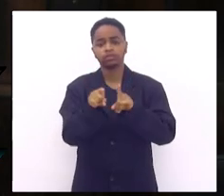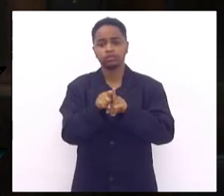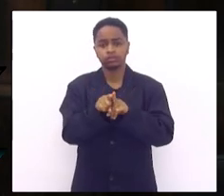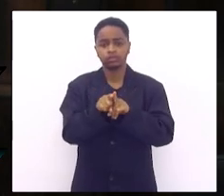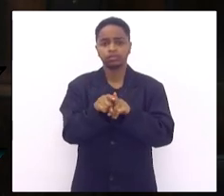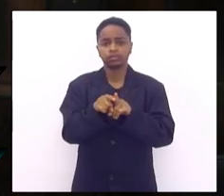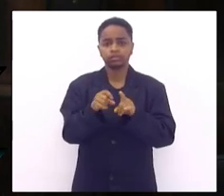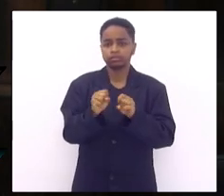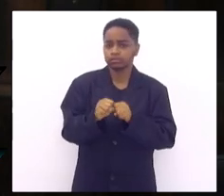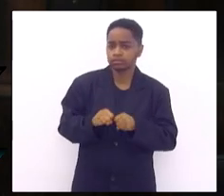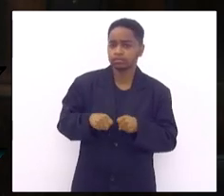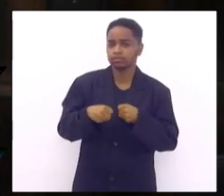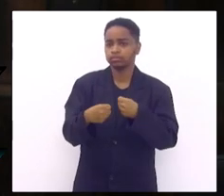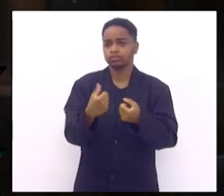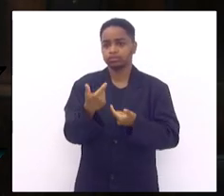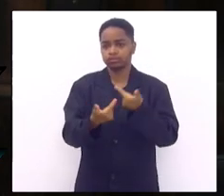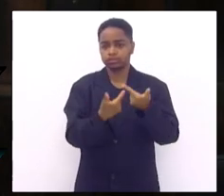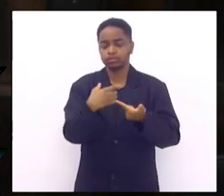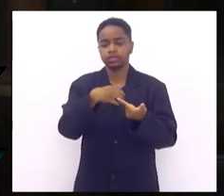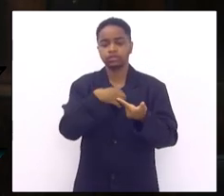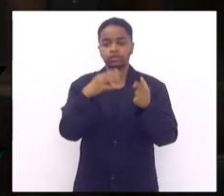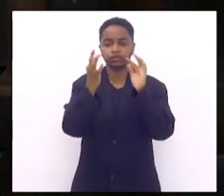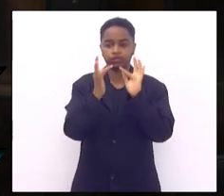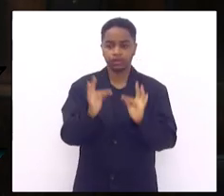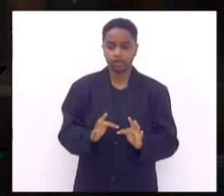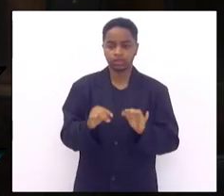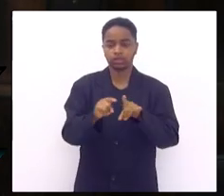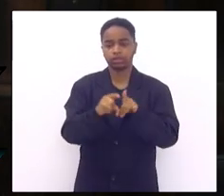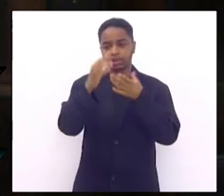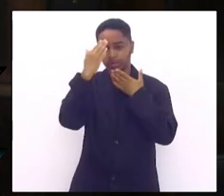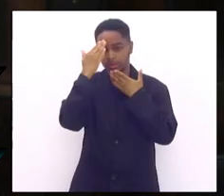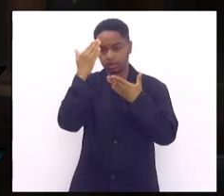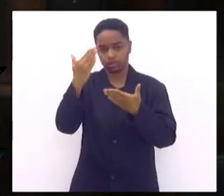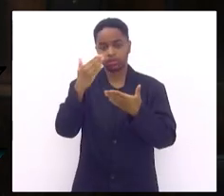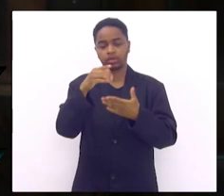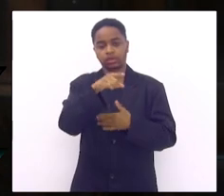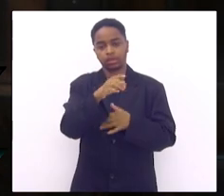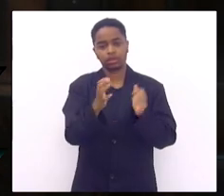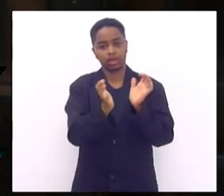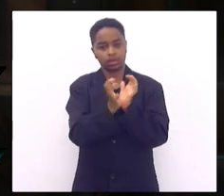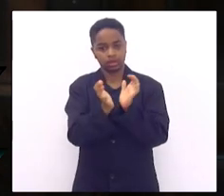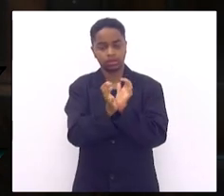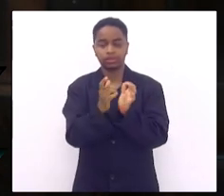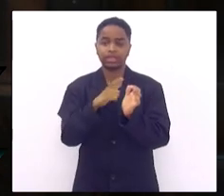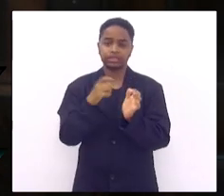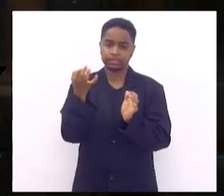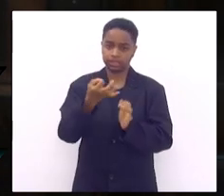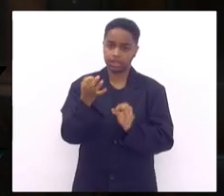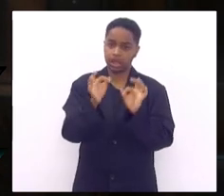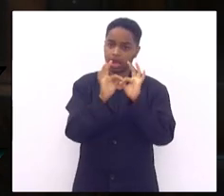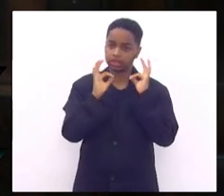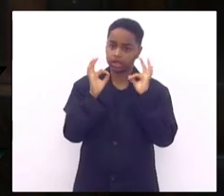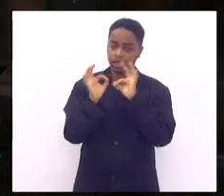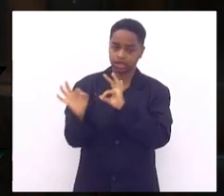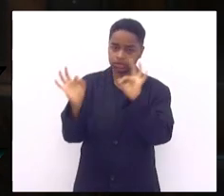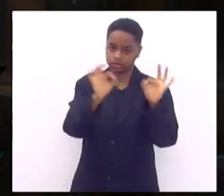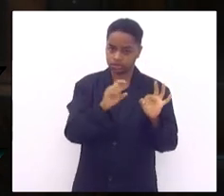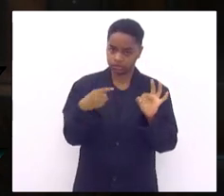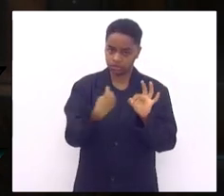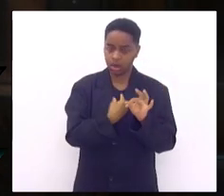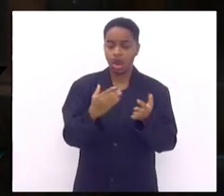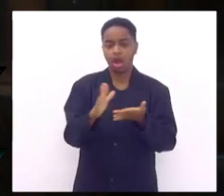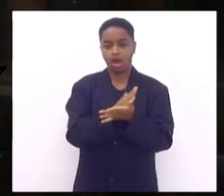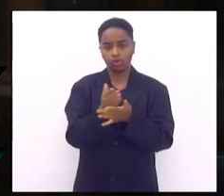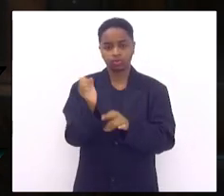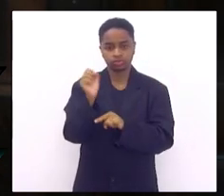nosso trabalho fico muito feliz muito grato pela equipe que eu tenho que com certeza está nos assistindo alguns aqui presentes no